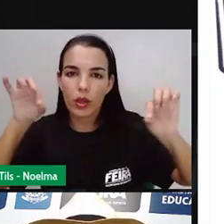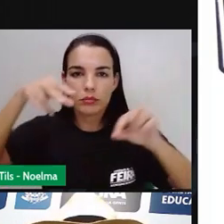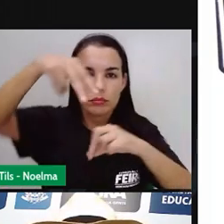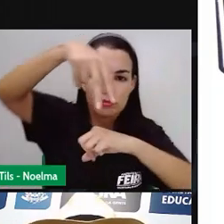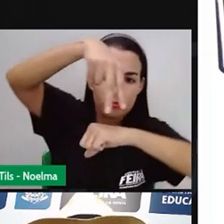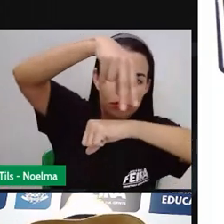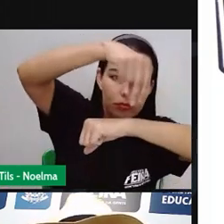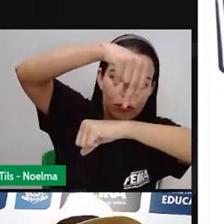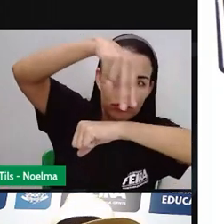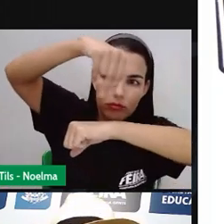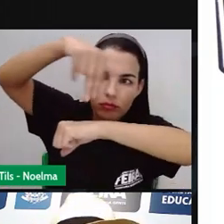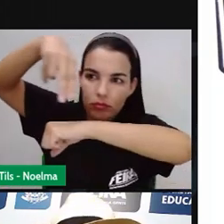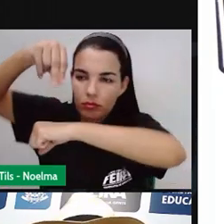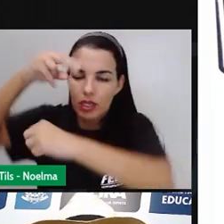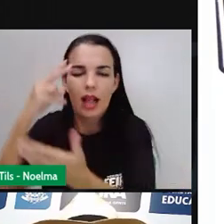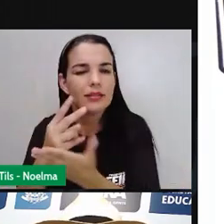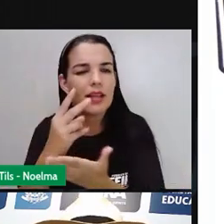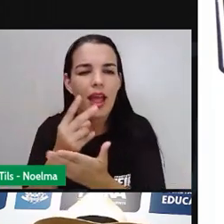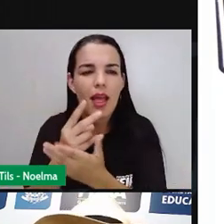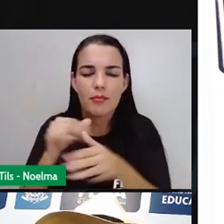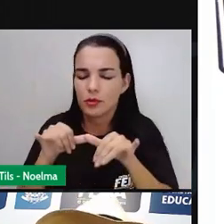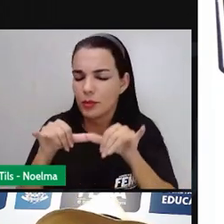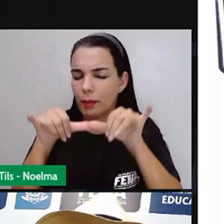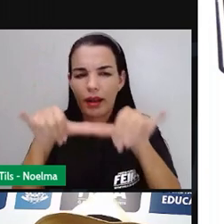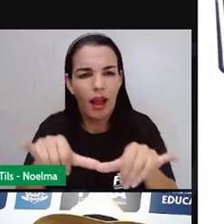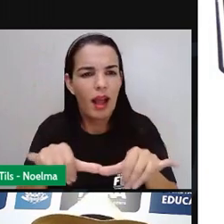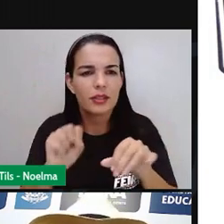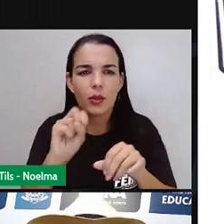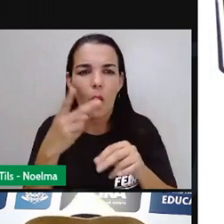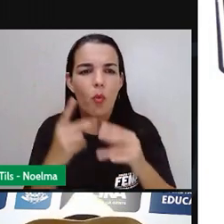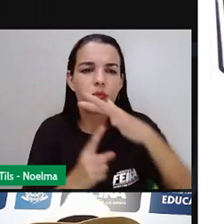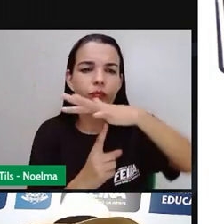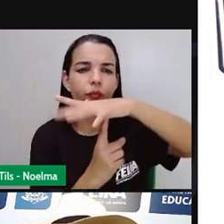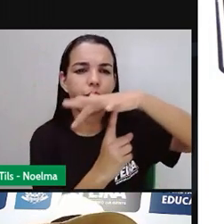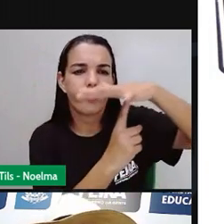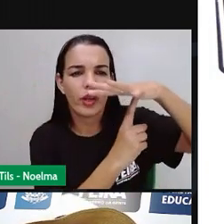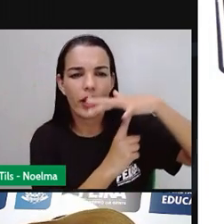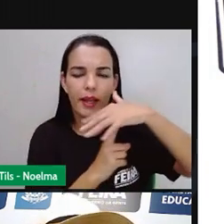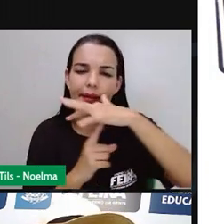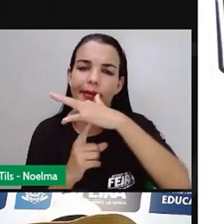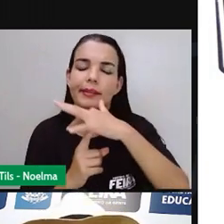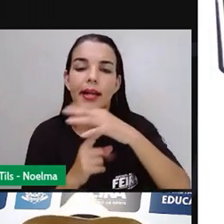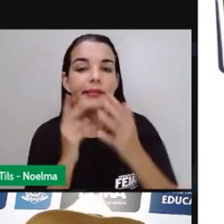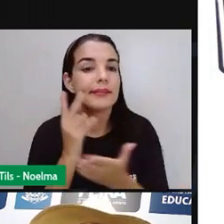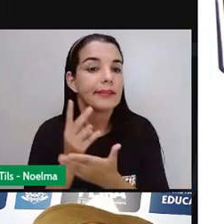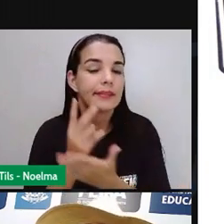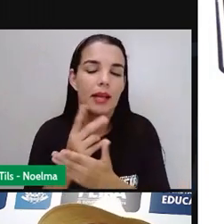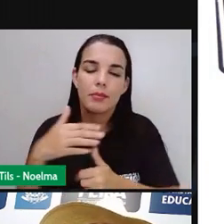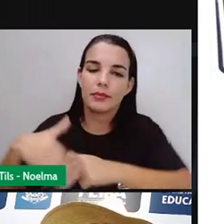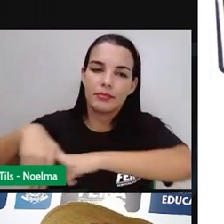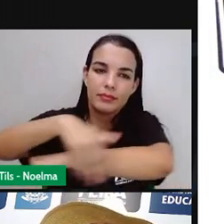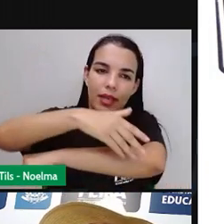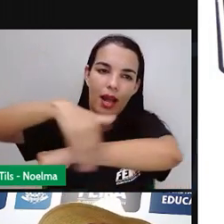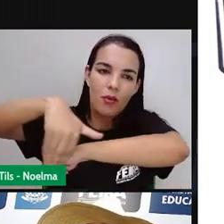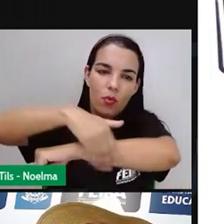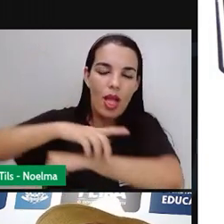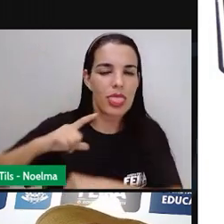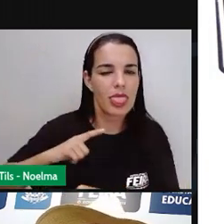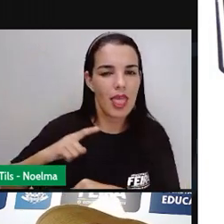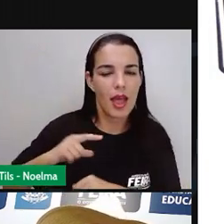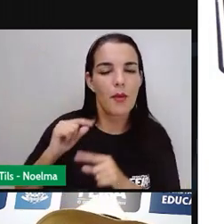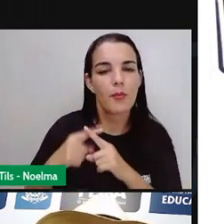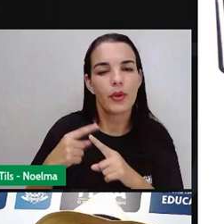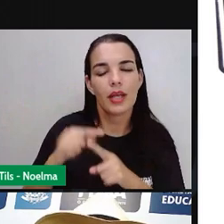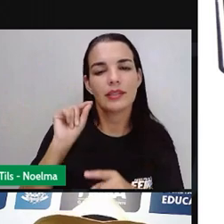em pequenas lojas de mercearias populares, feiras, praças ou até mesmo nas ruas. E quando nós falamos sobre a